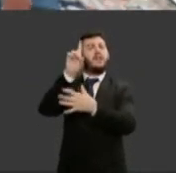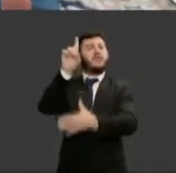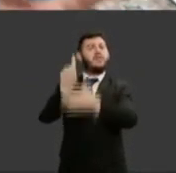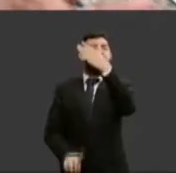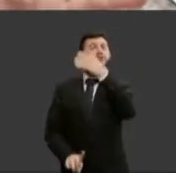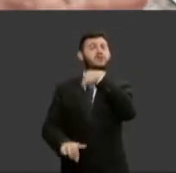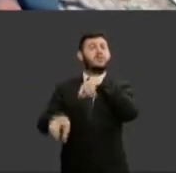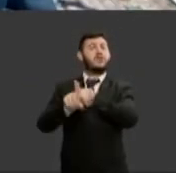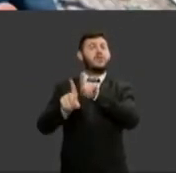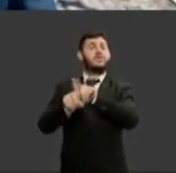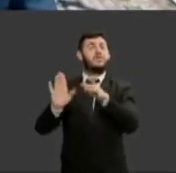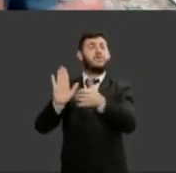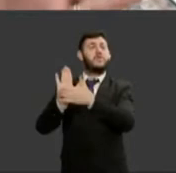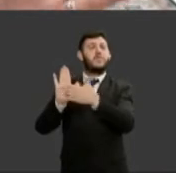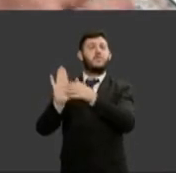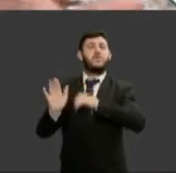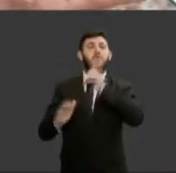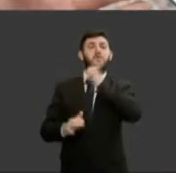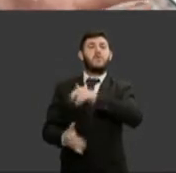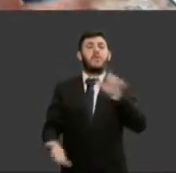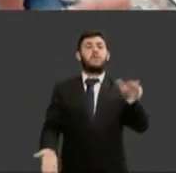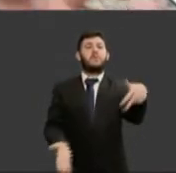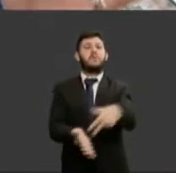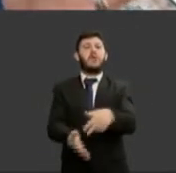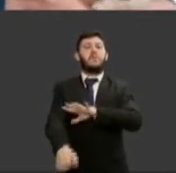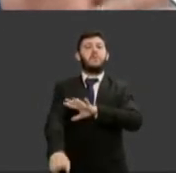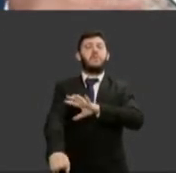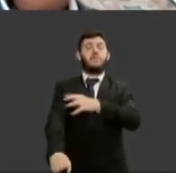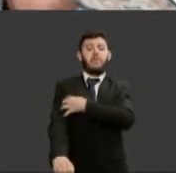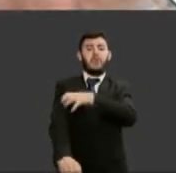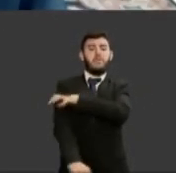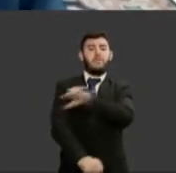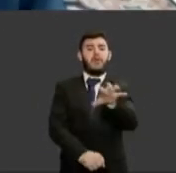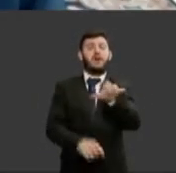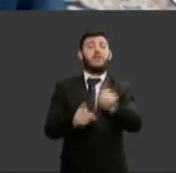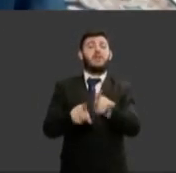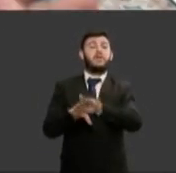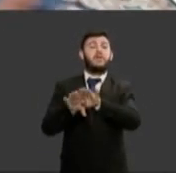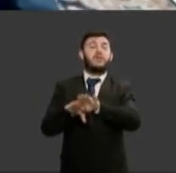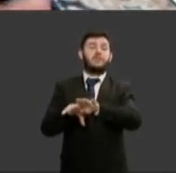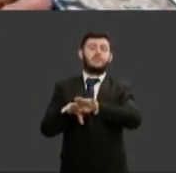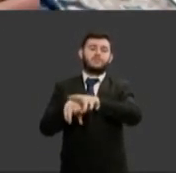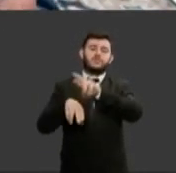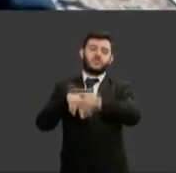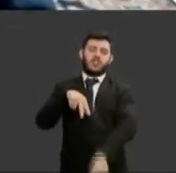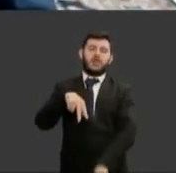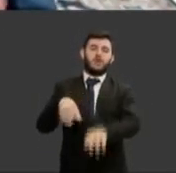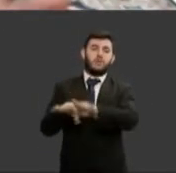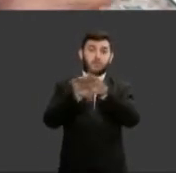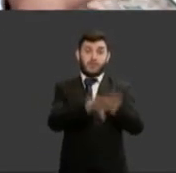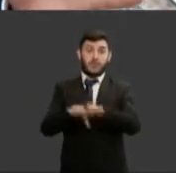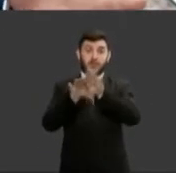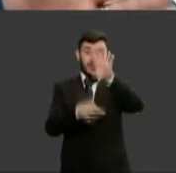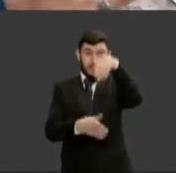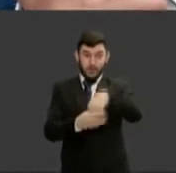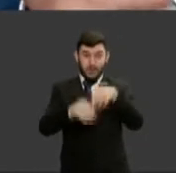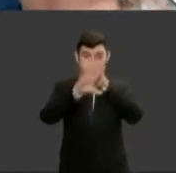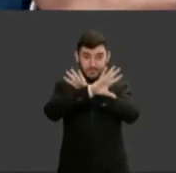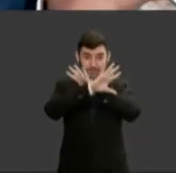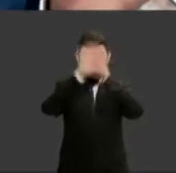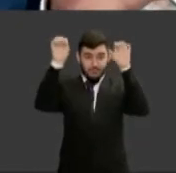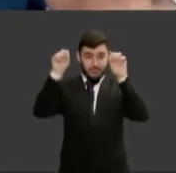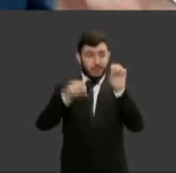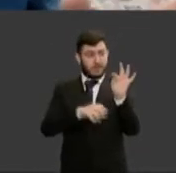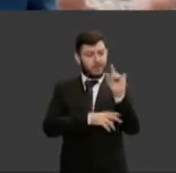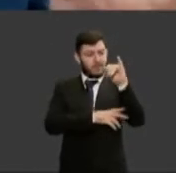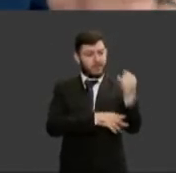empoderamento feminino e o equilíbrio de gênero no âmbito do tribunal, mas passam também pela criação de